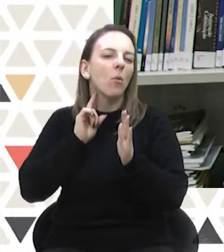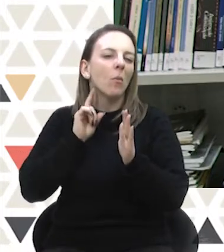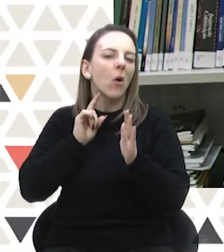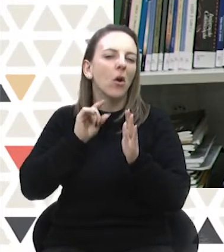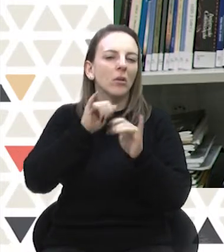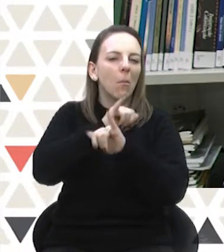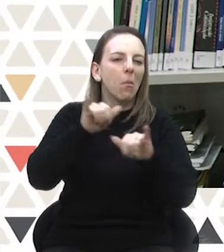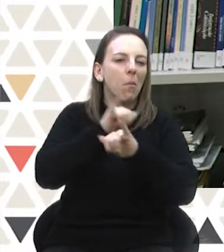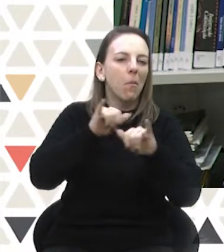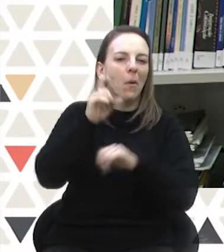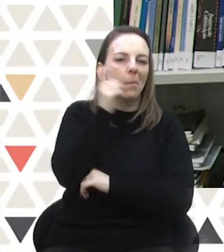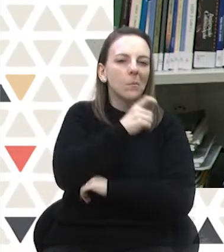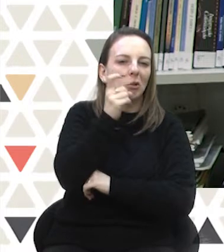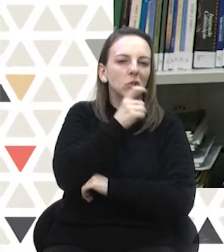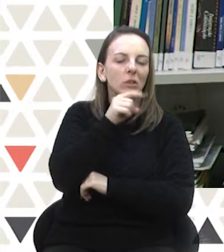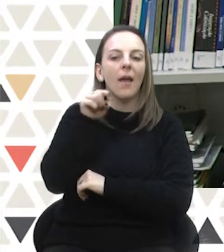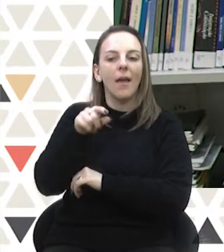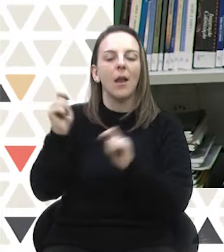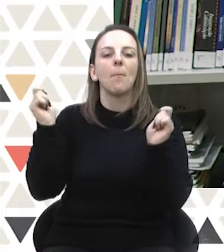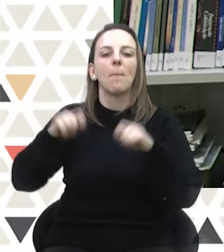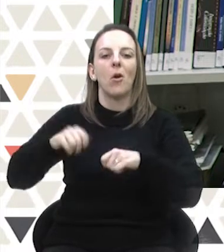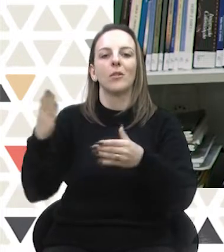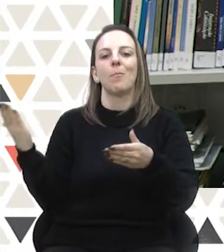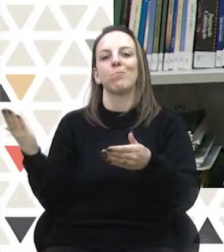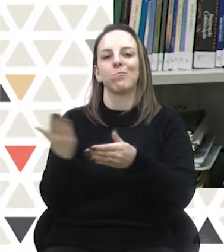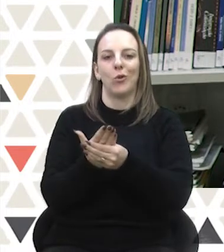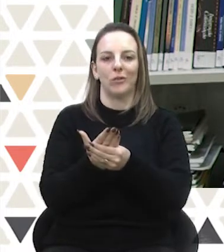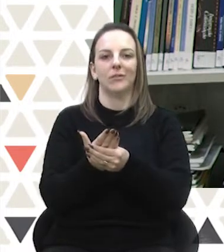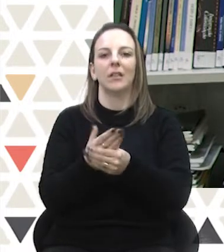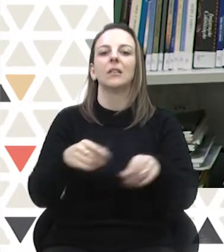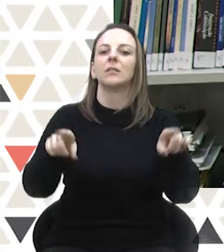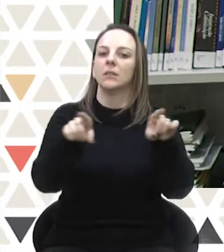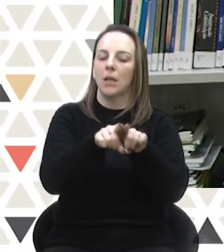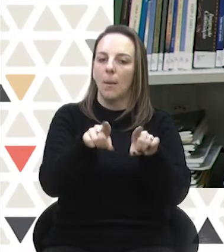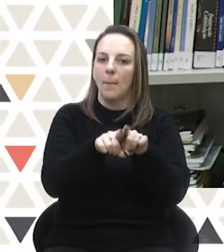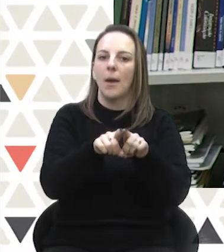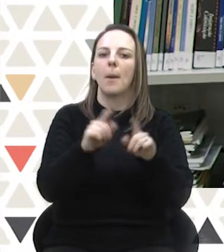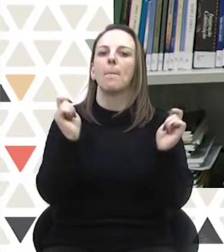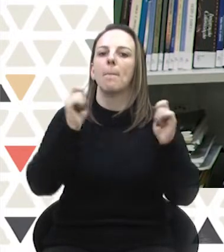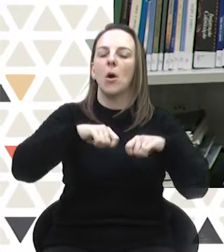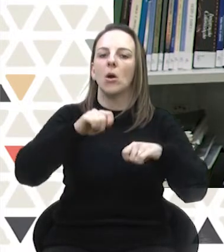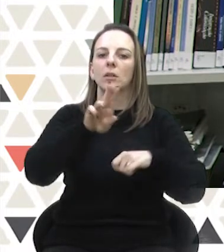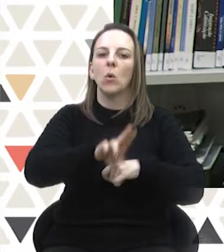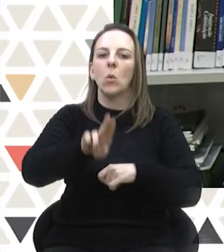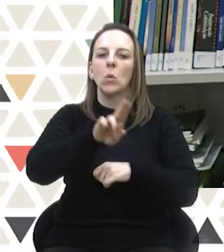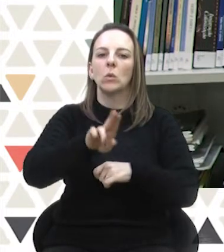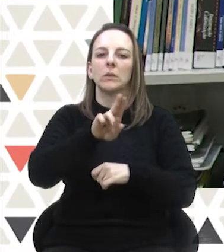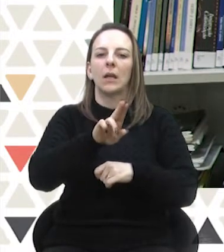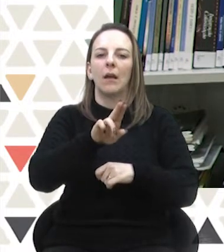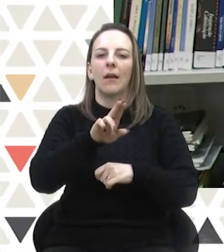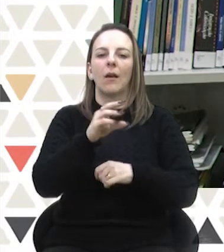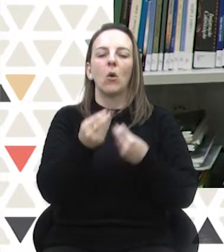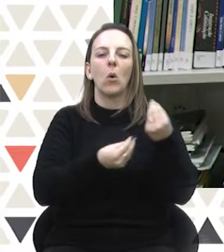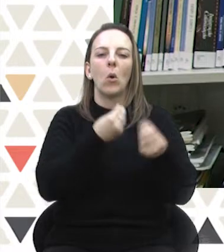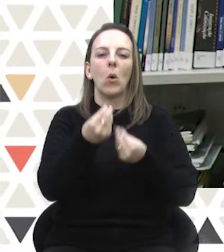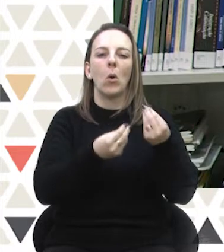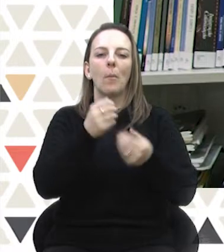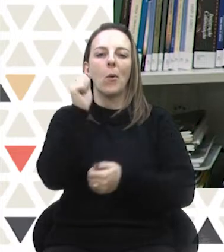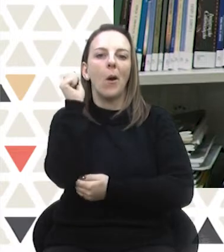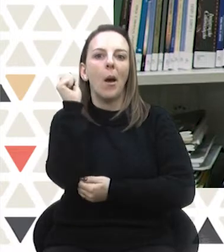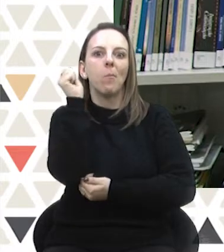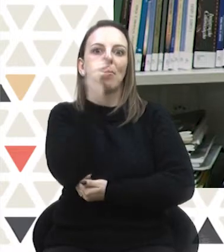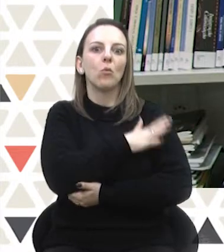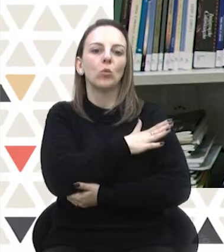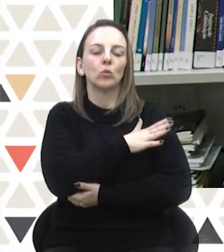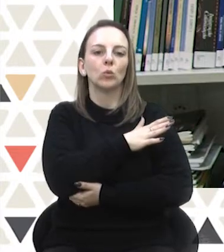ele pode ser objeto de uma ação de investigação judicial eleitoral e ser enquadrado na hipótese de abuso do